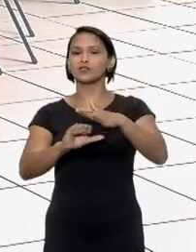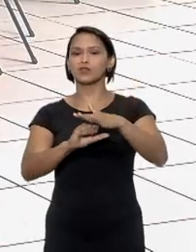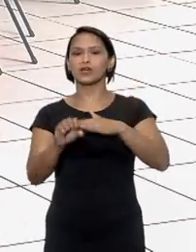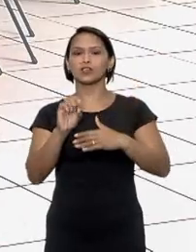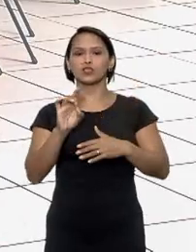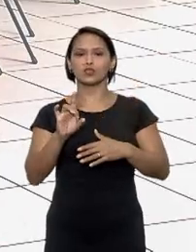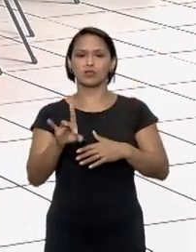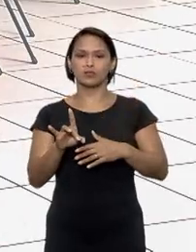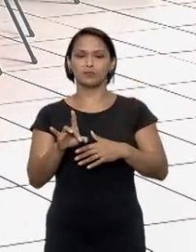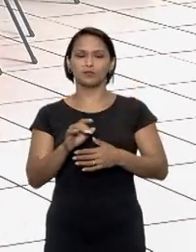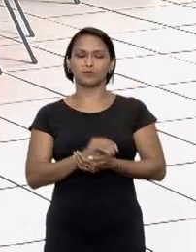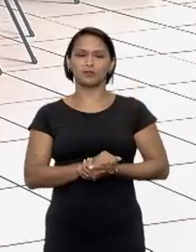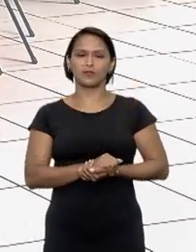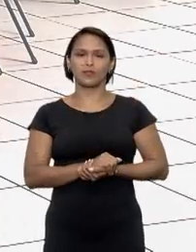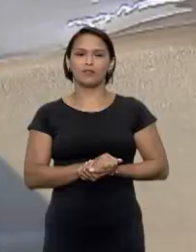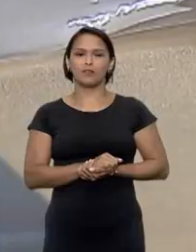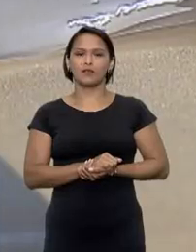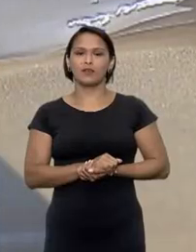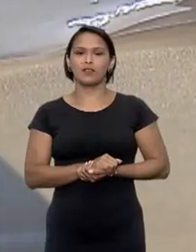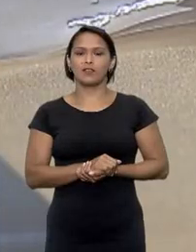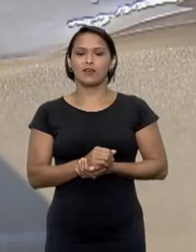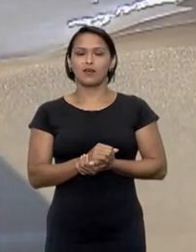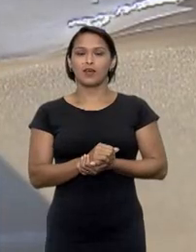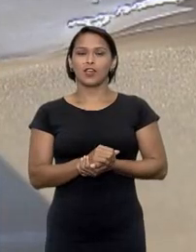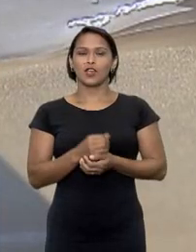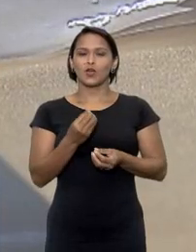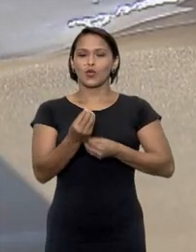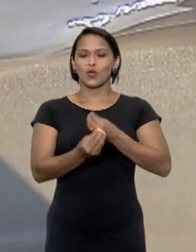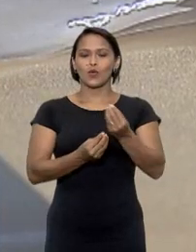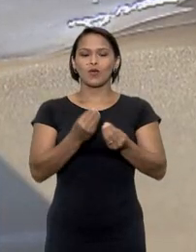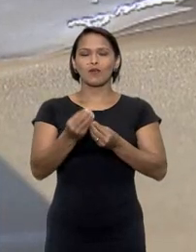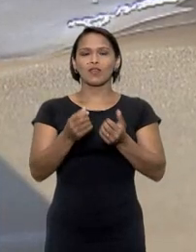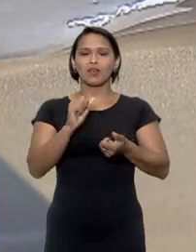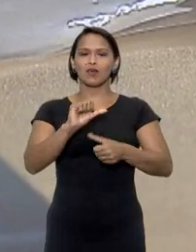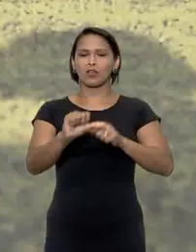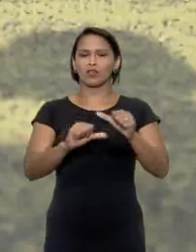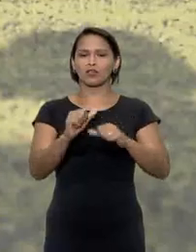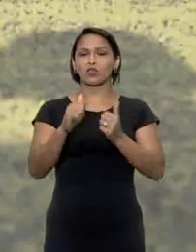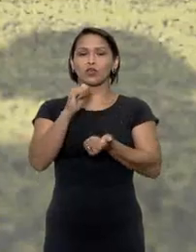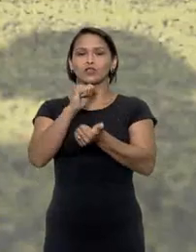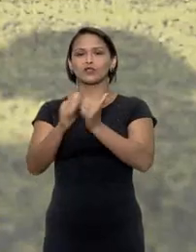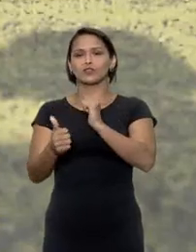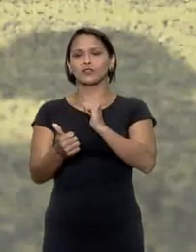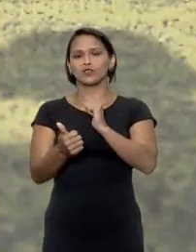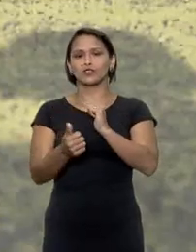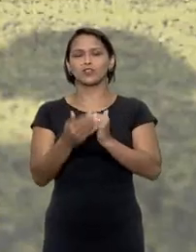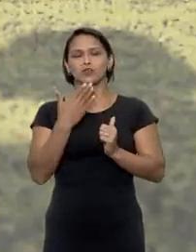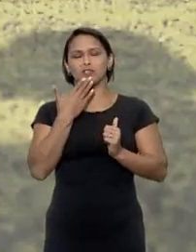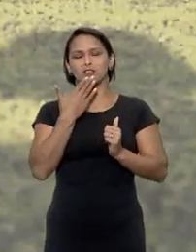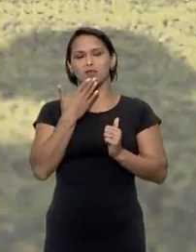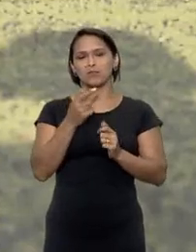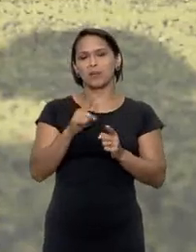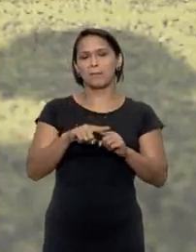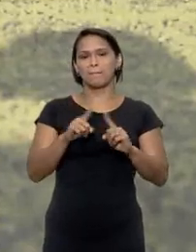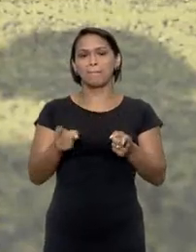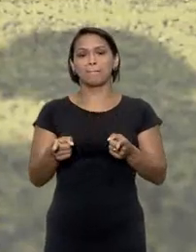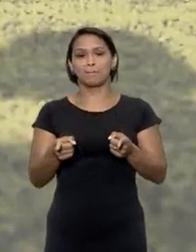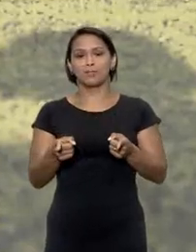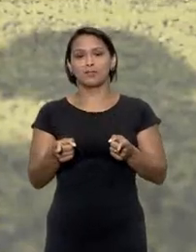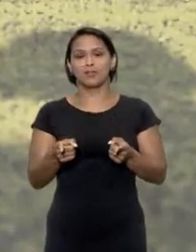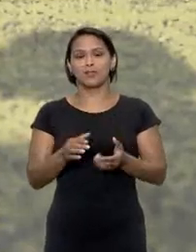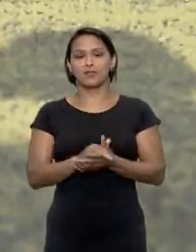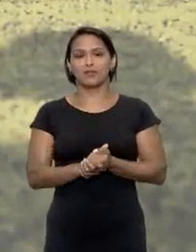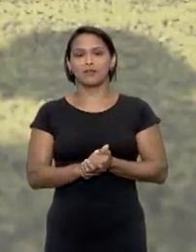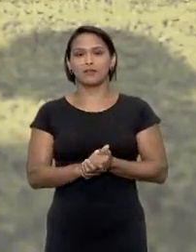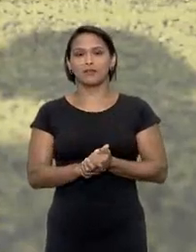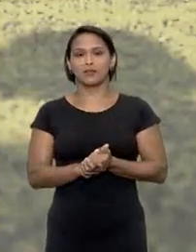jogador de forma exclusiva na negociação de qualquer acordo ou assunto relacionado a profissão no